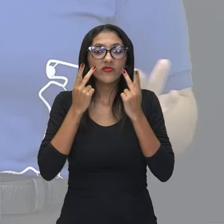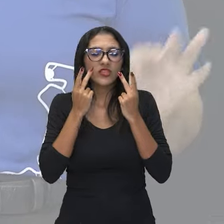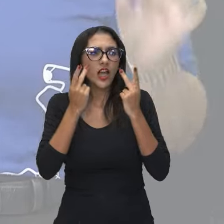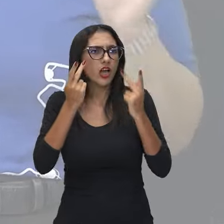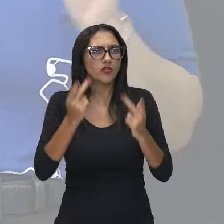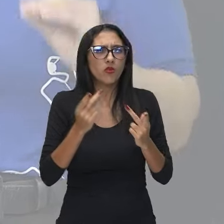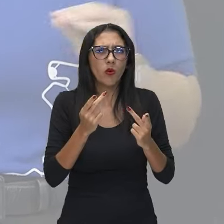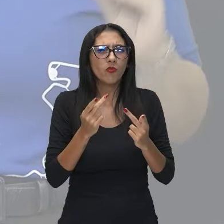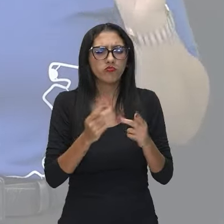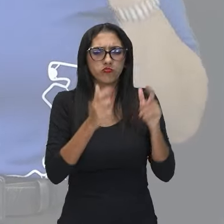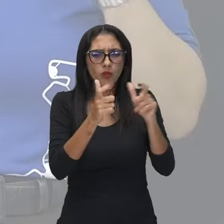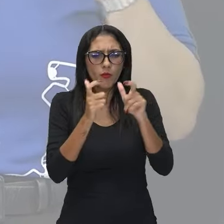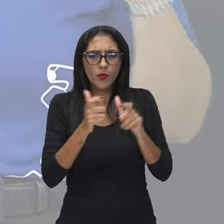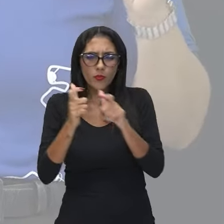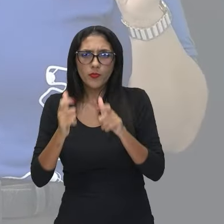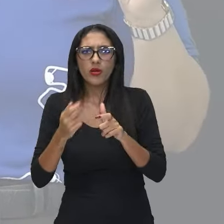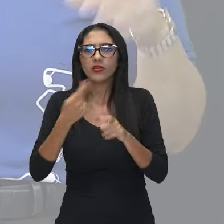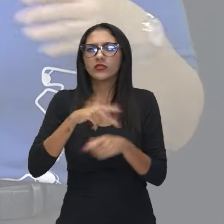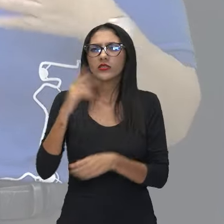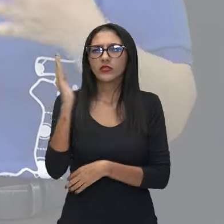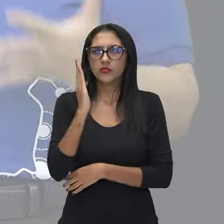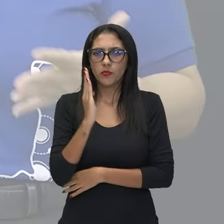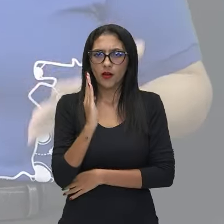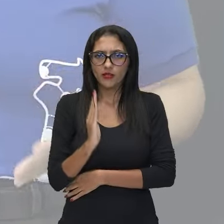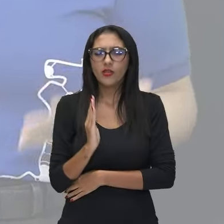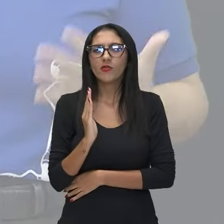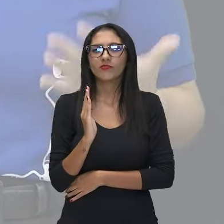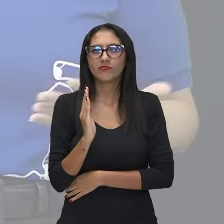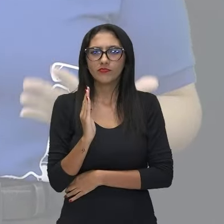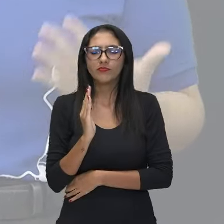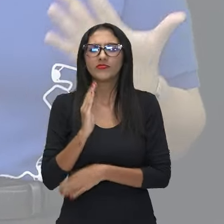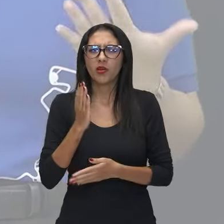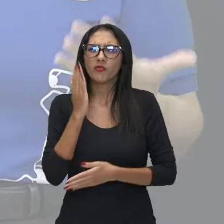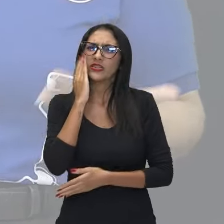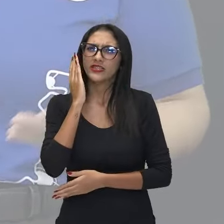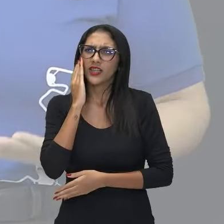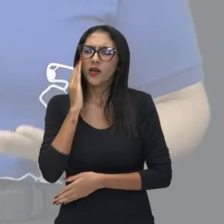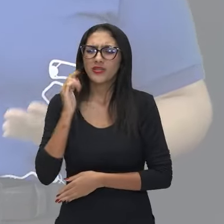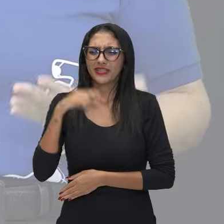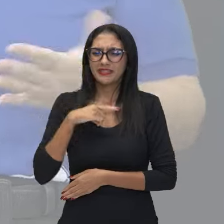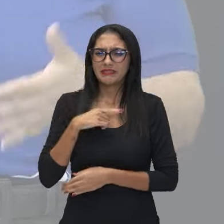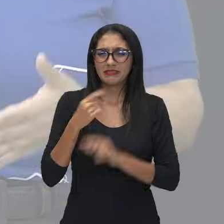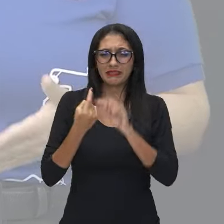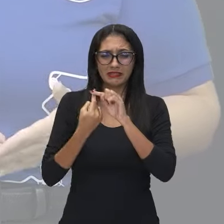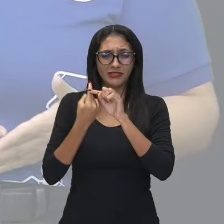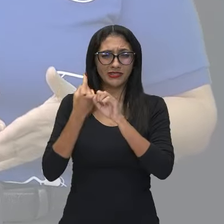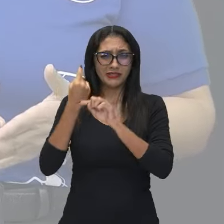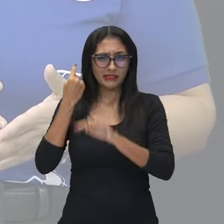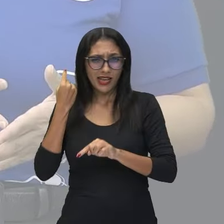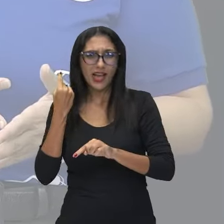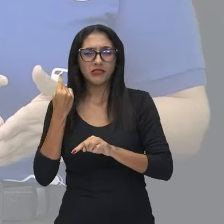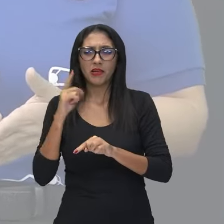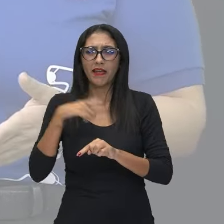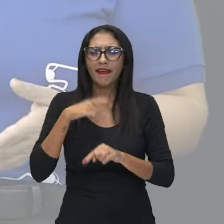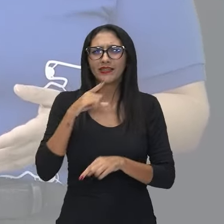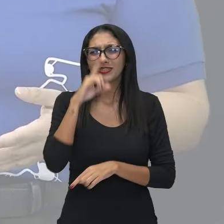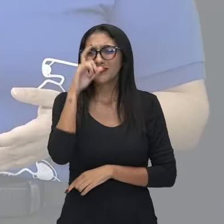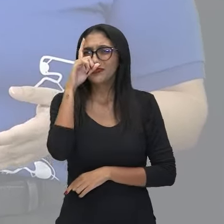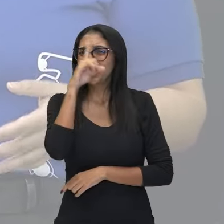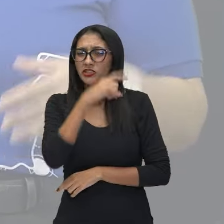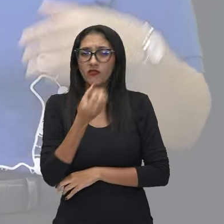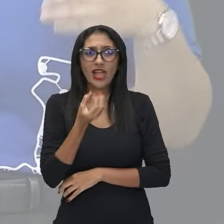E vamos lembrar que ele fez essa viagem por todo o Brasil em uma época que essa era uma situação bastante difícil de realizar, né?